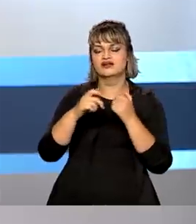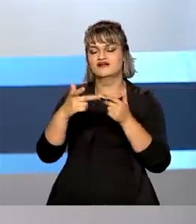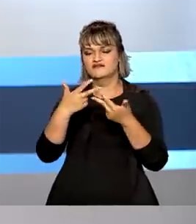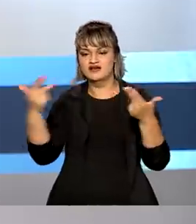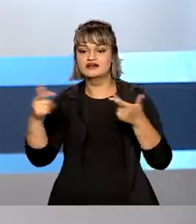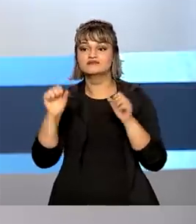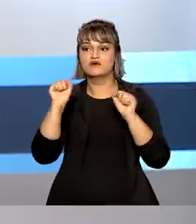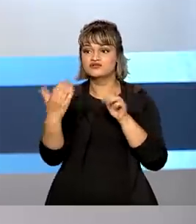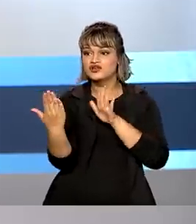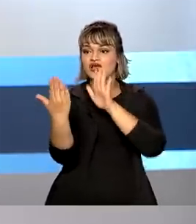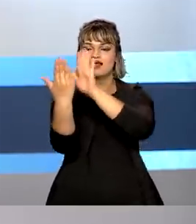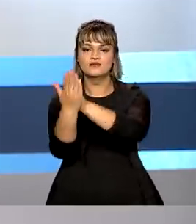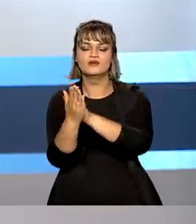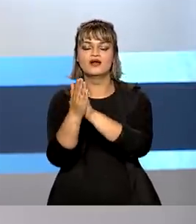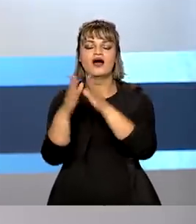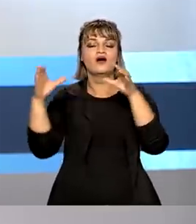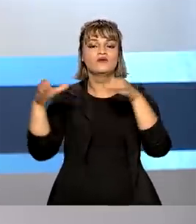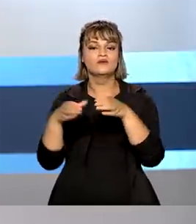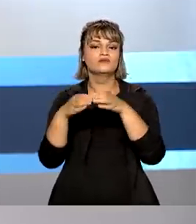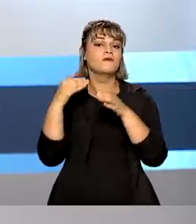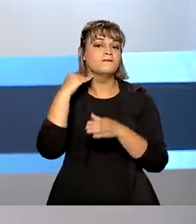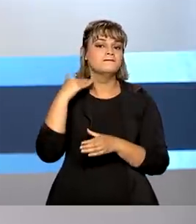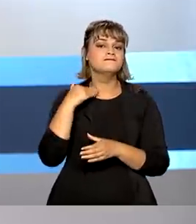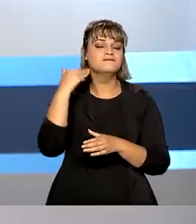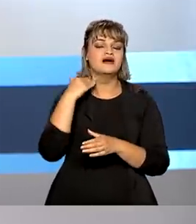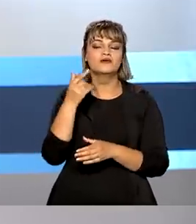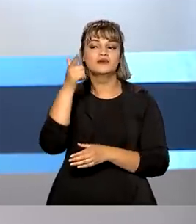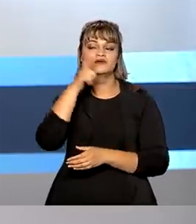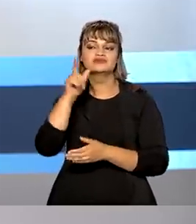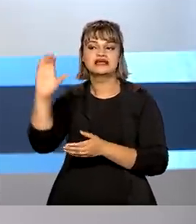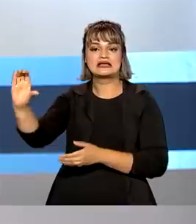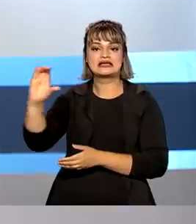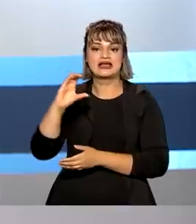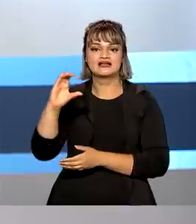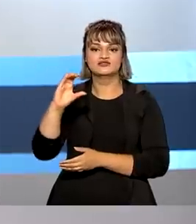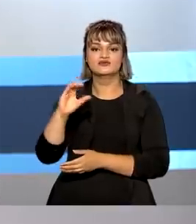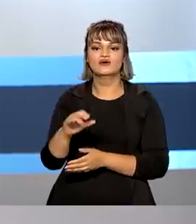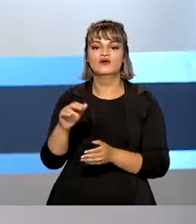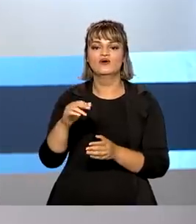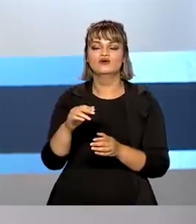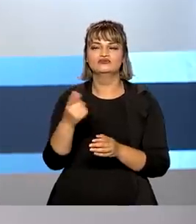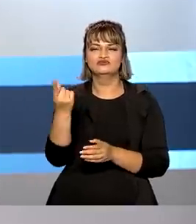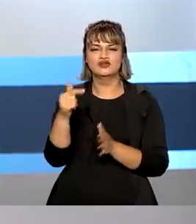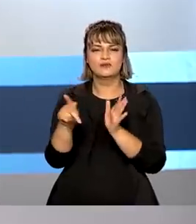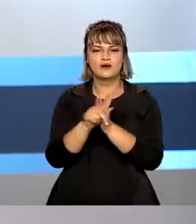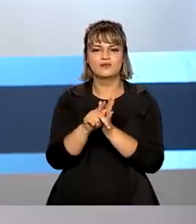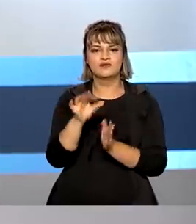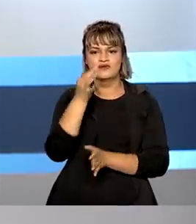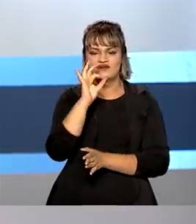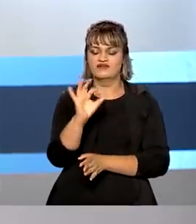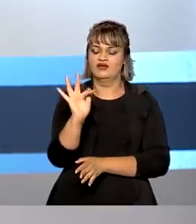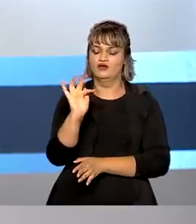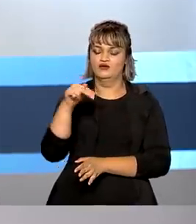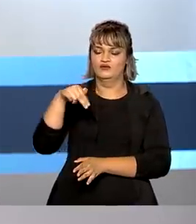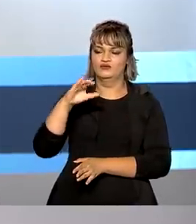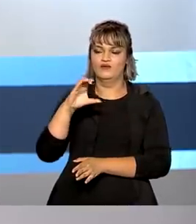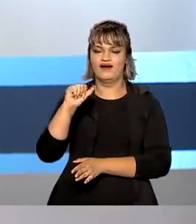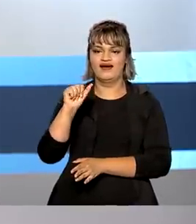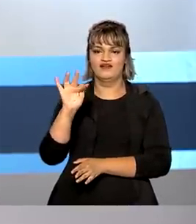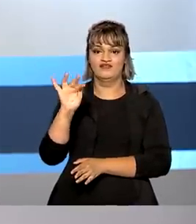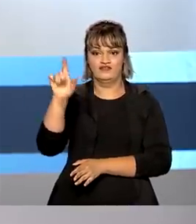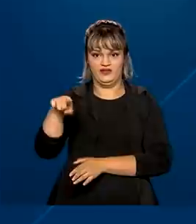procurar os bancos e as cooperativas de crédito para obter os recursos do Fundo Café, o Fundo de Defesa da Economia